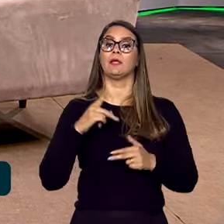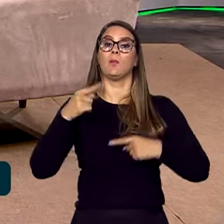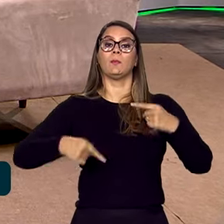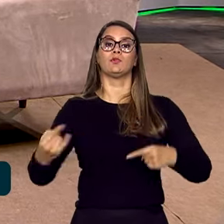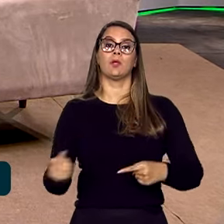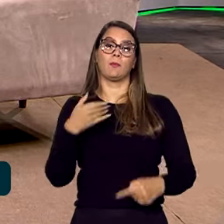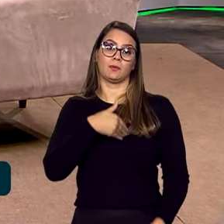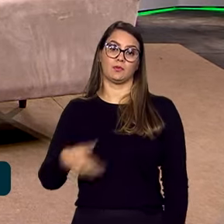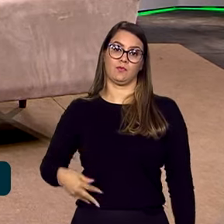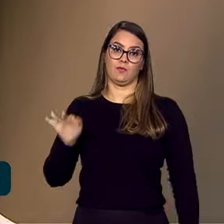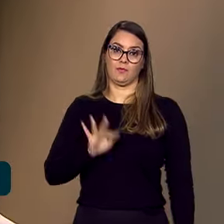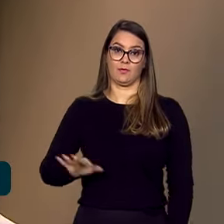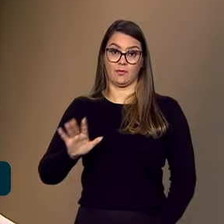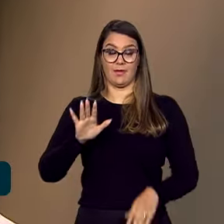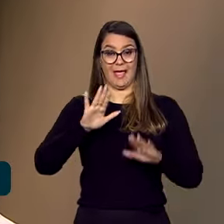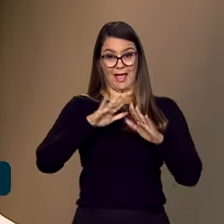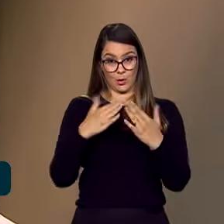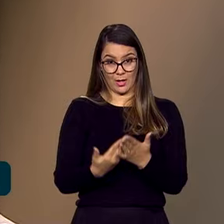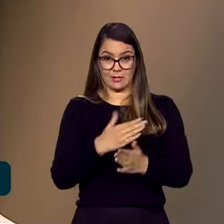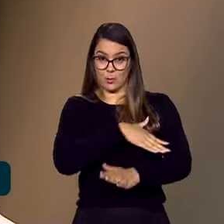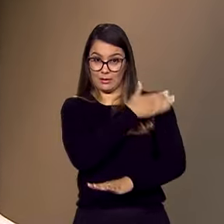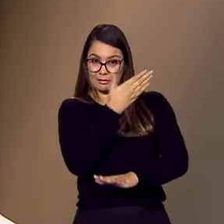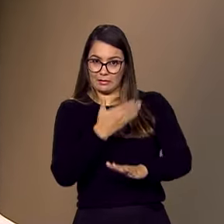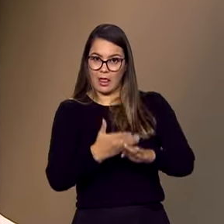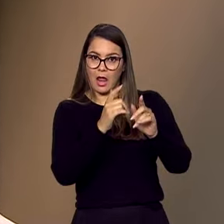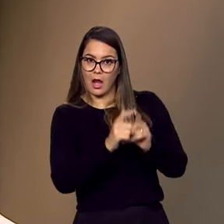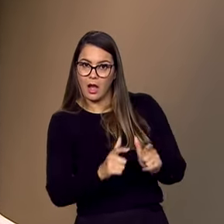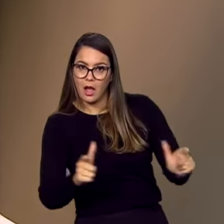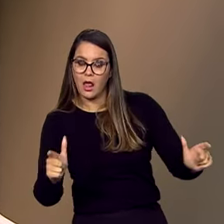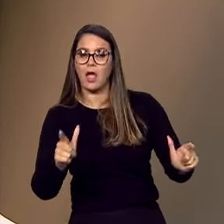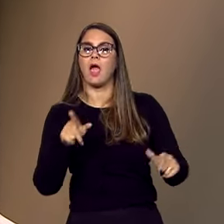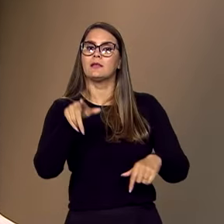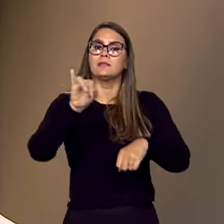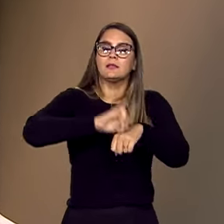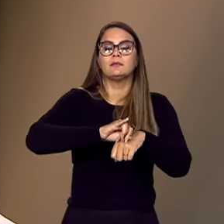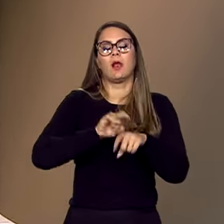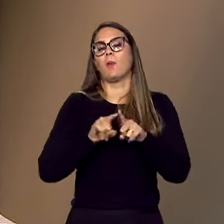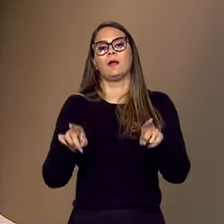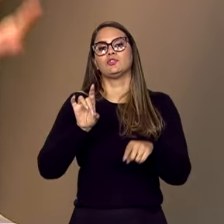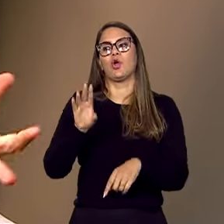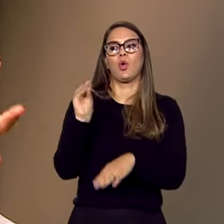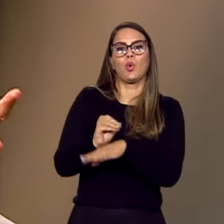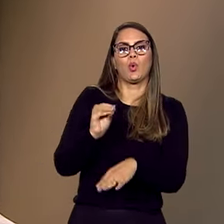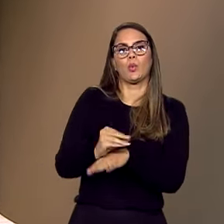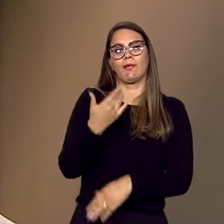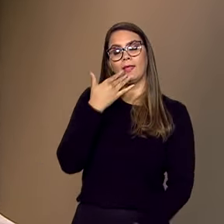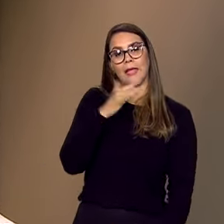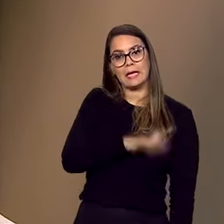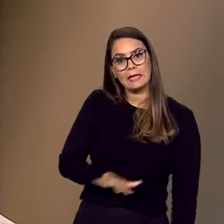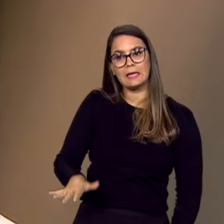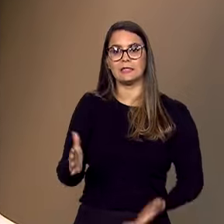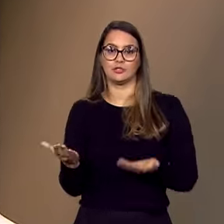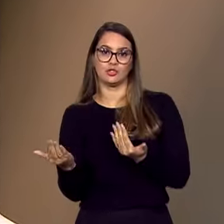de ampliar a educação integral, são políticas centrais que não apenas cuidam das crianças e